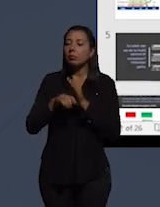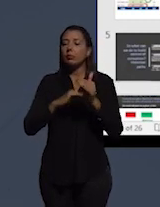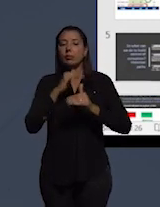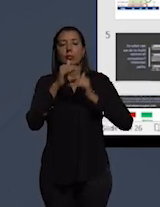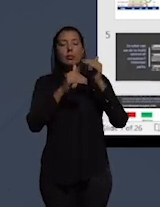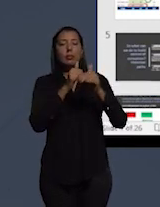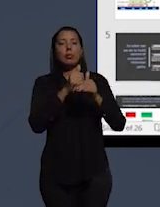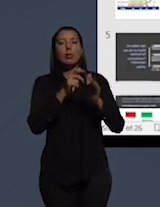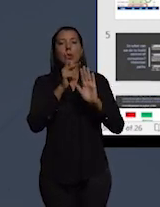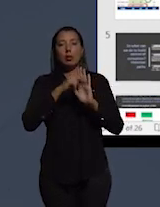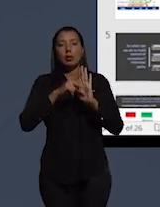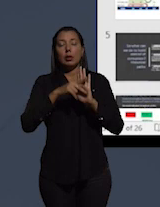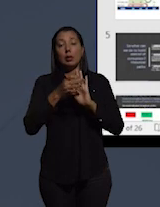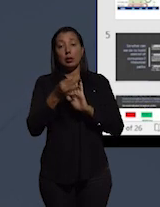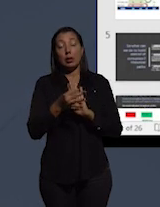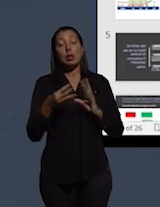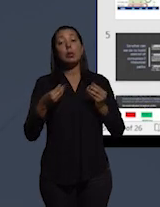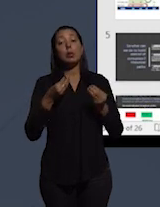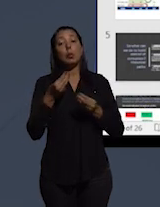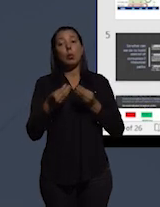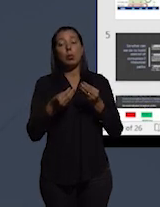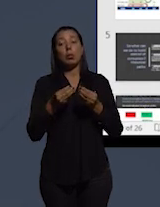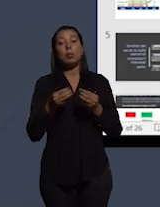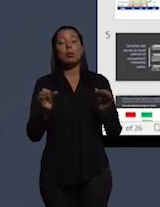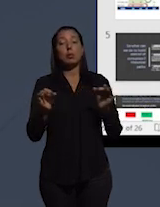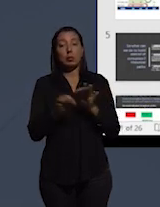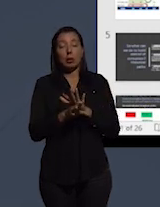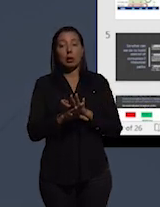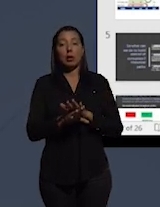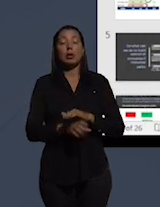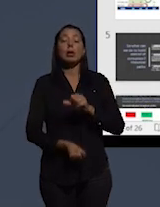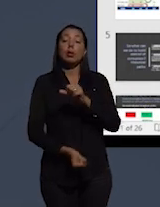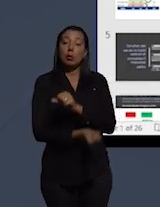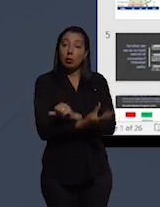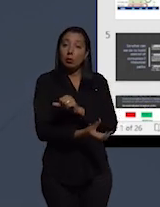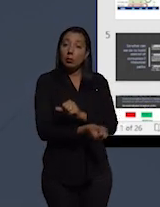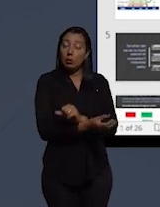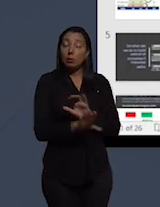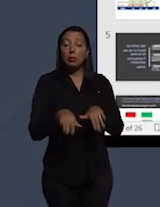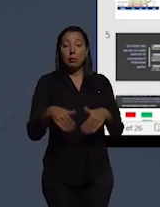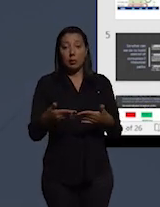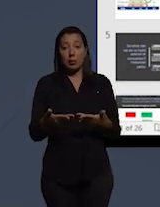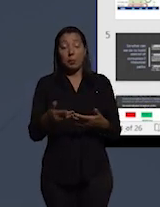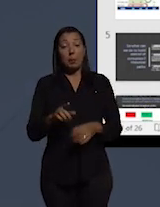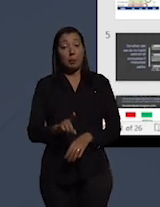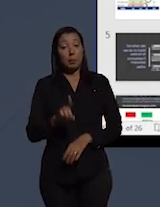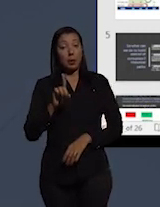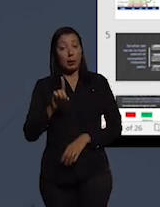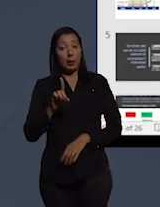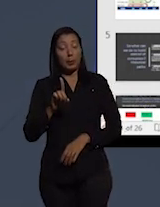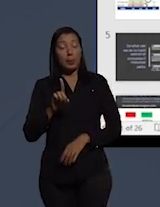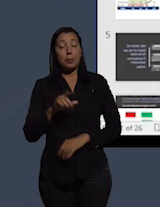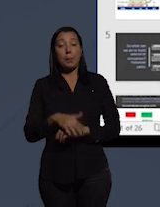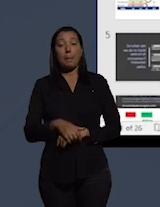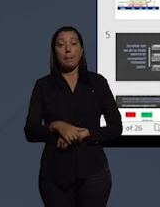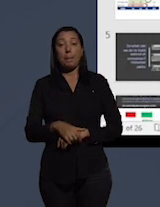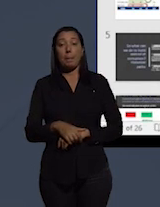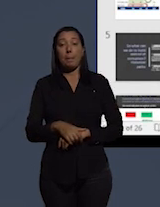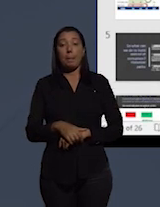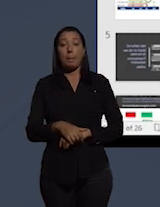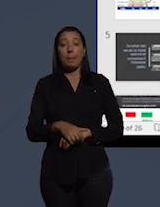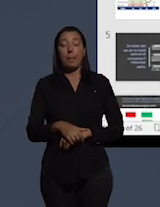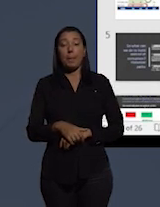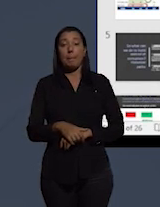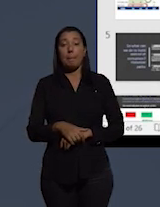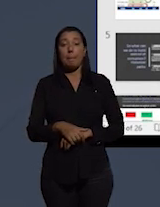planos adequados sobre como combater a corrupção. Então, em primeiro lugar, primeiras coisas em primeiro